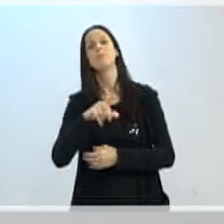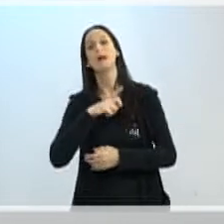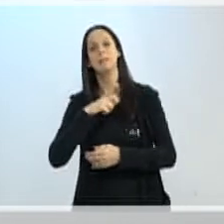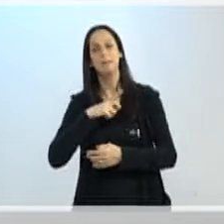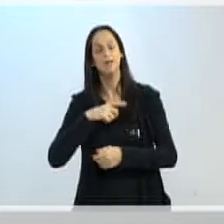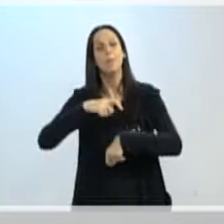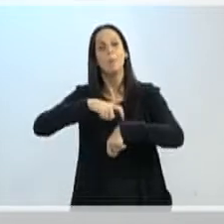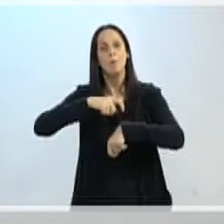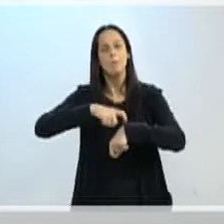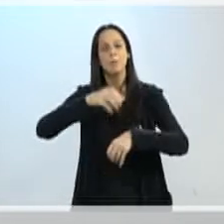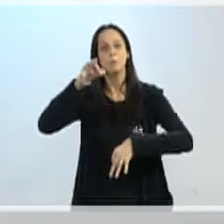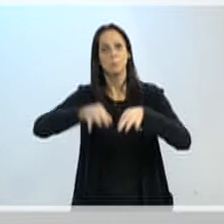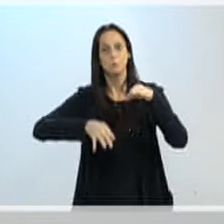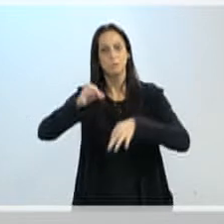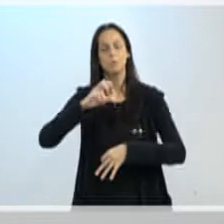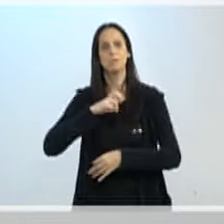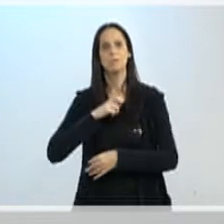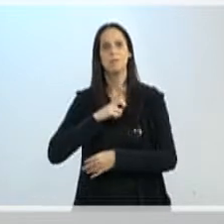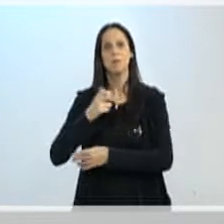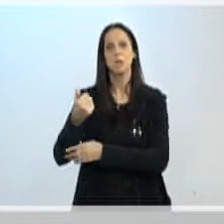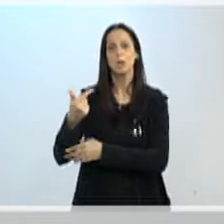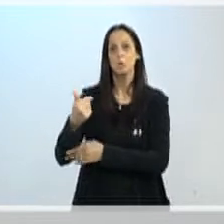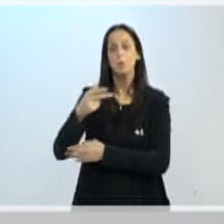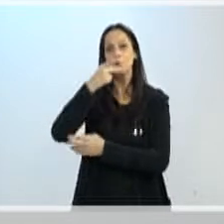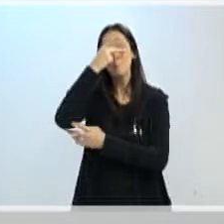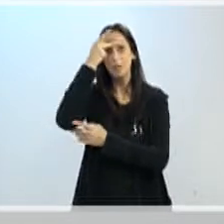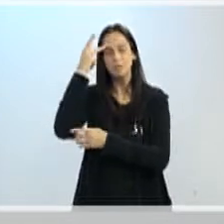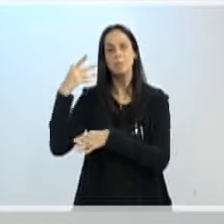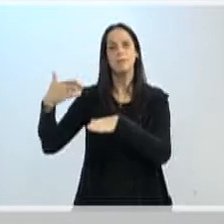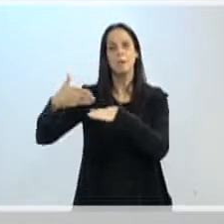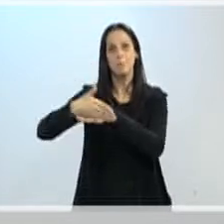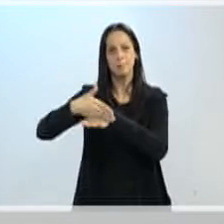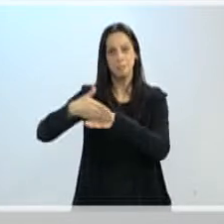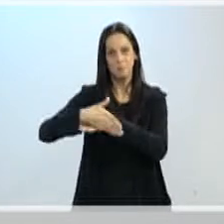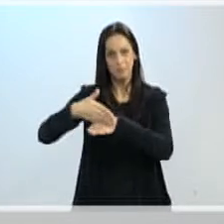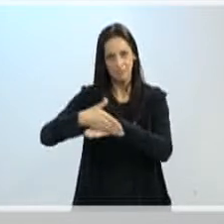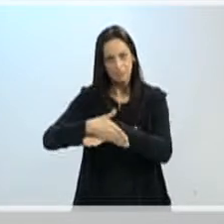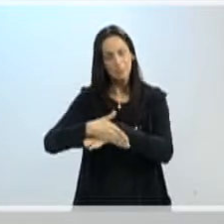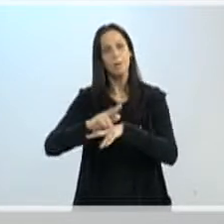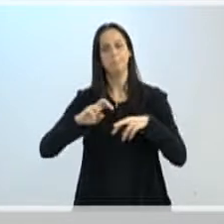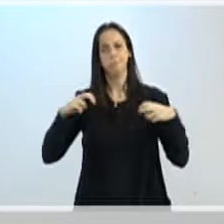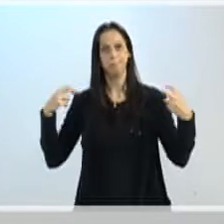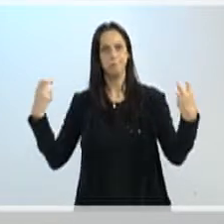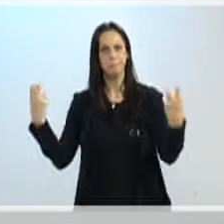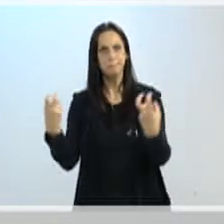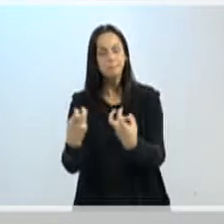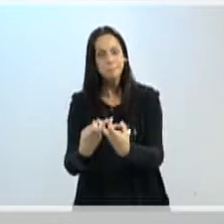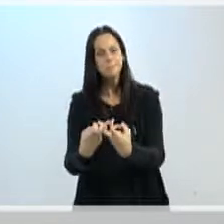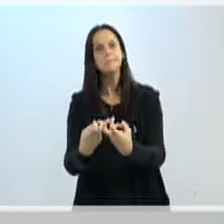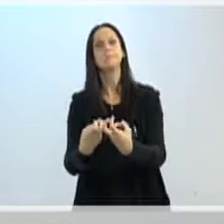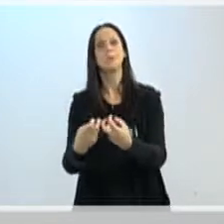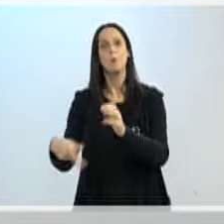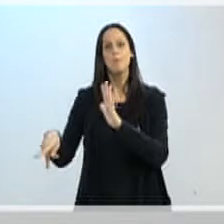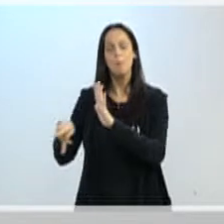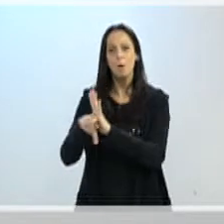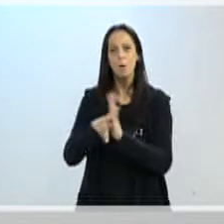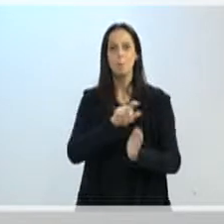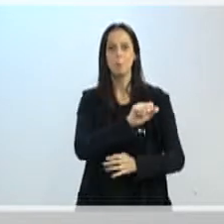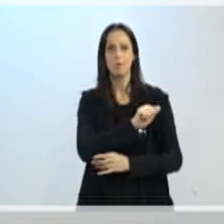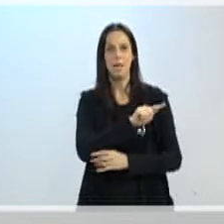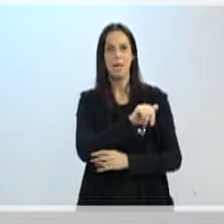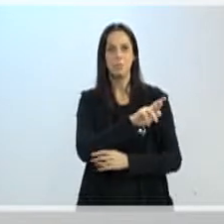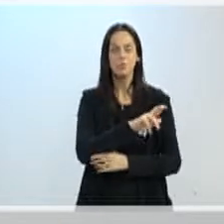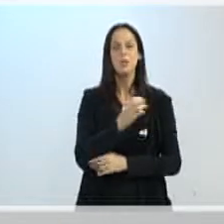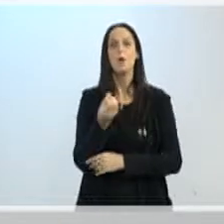onde tem 12 pessoas indicadas pelos prestadores, usuários, e pela própria agência, que vão